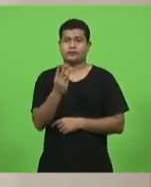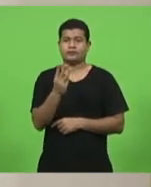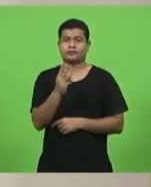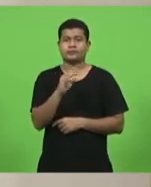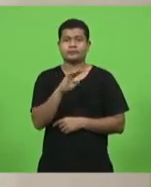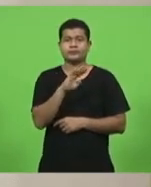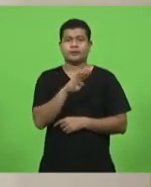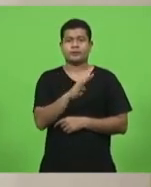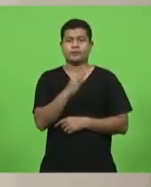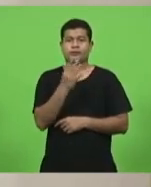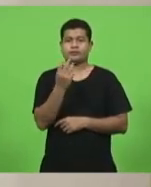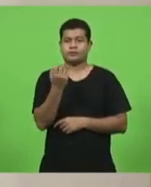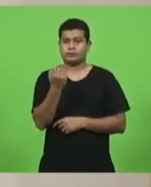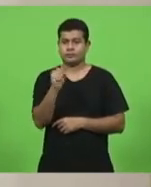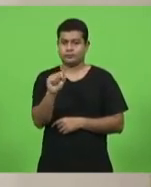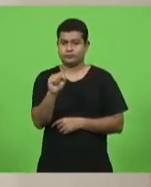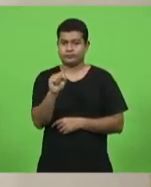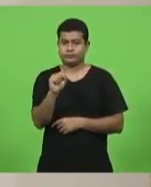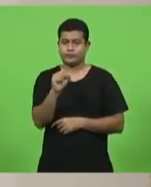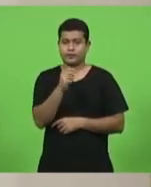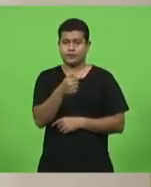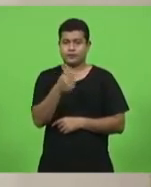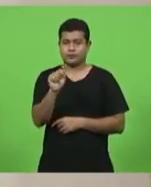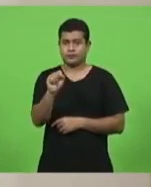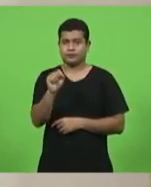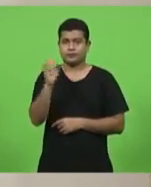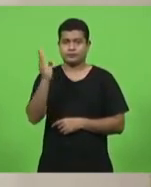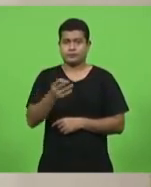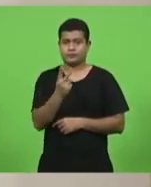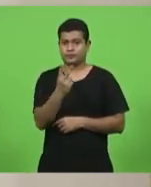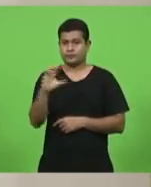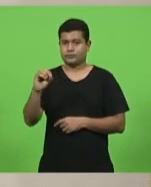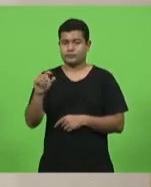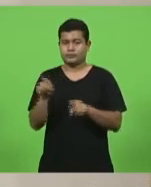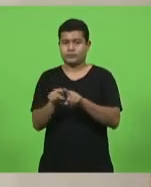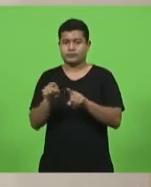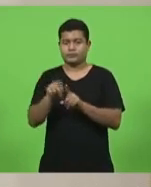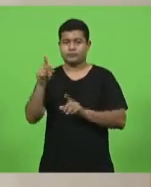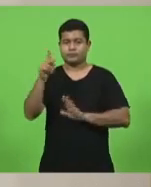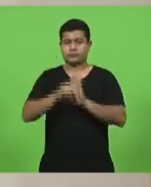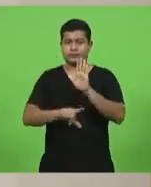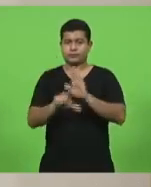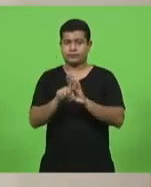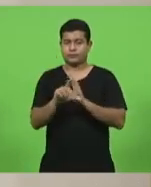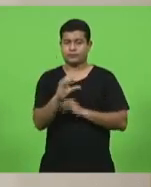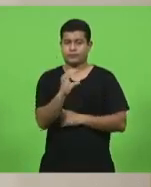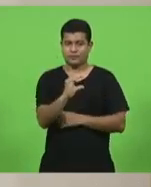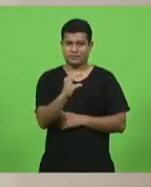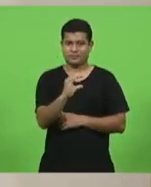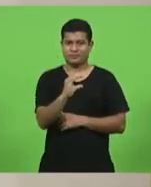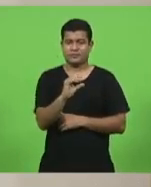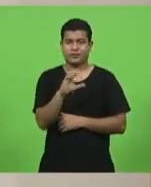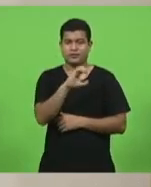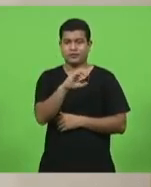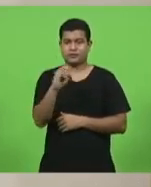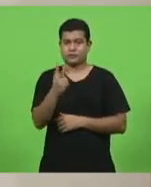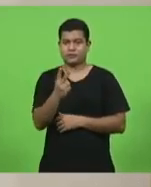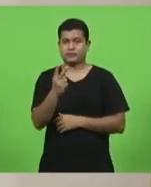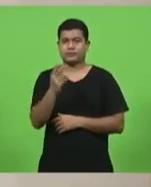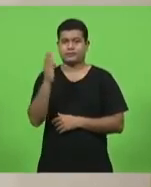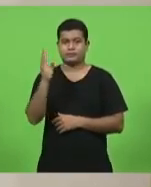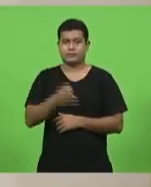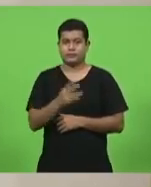-0278-2020 e projeto de lei complementar 0002-2021.